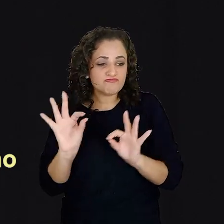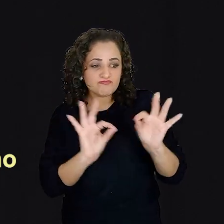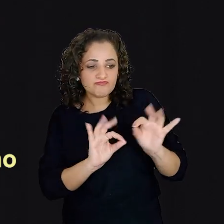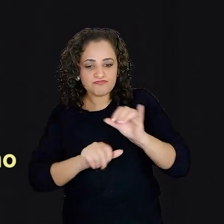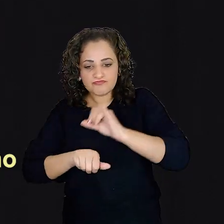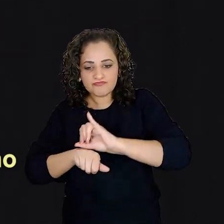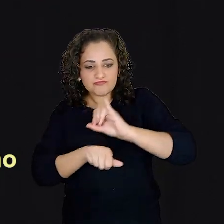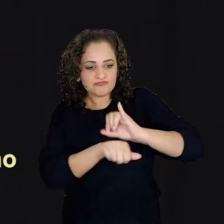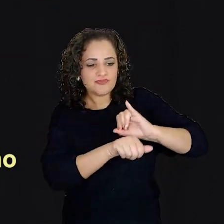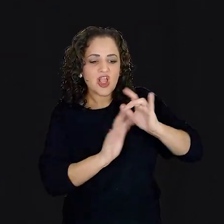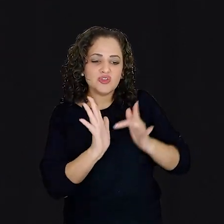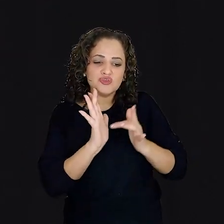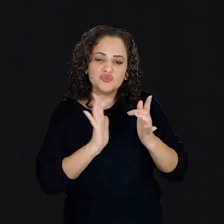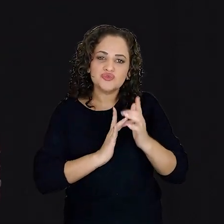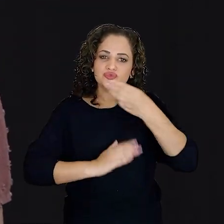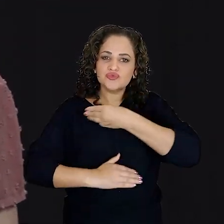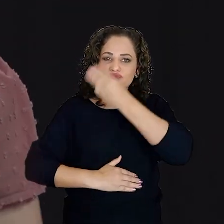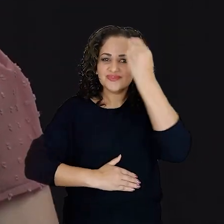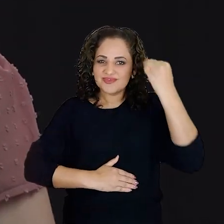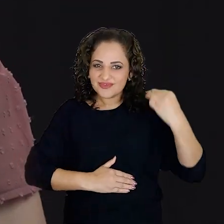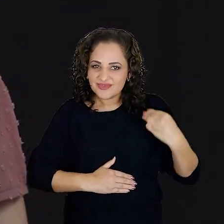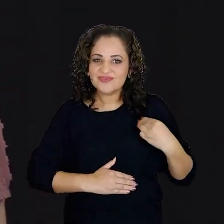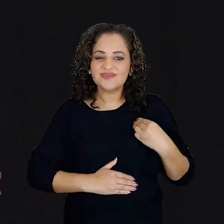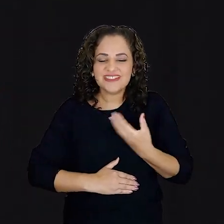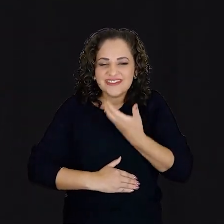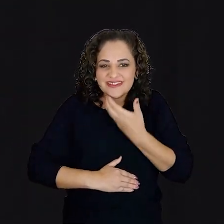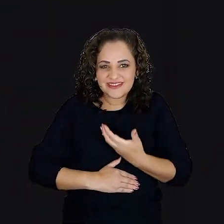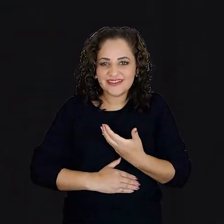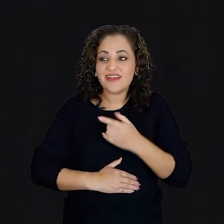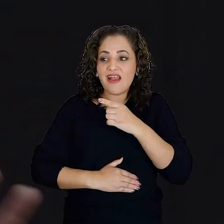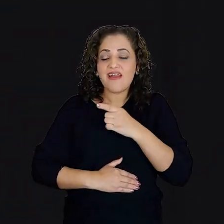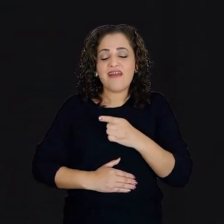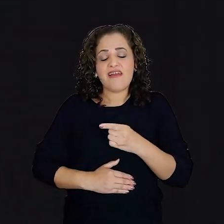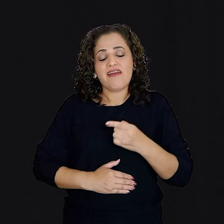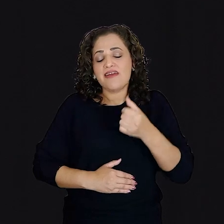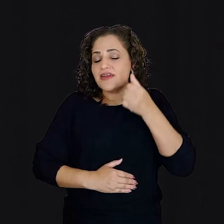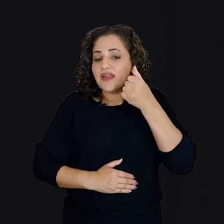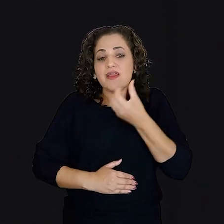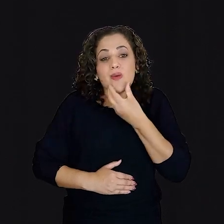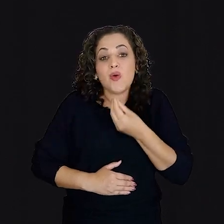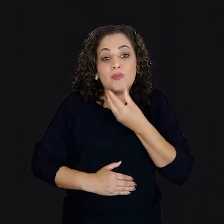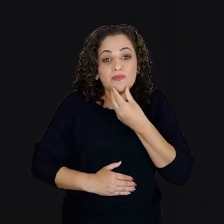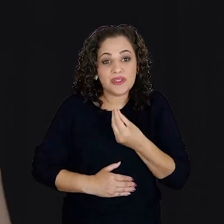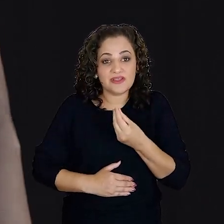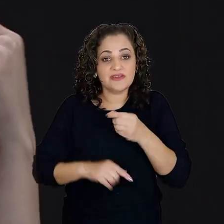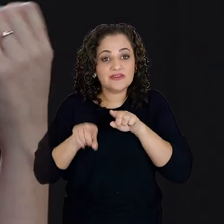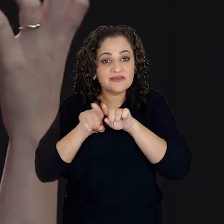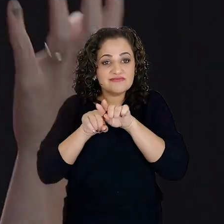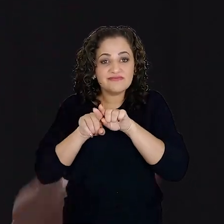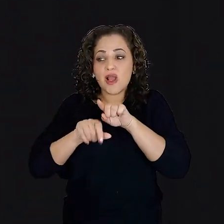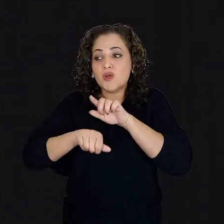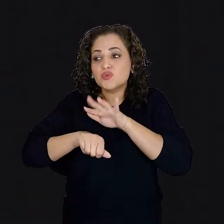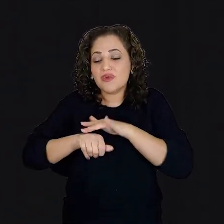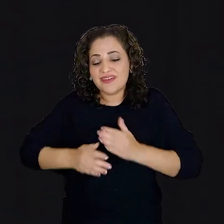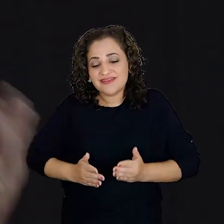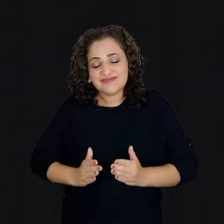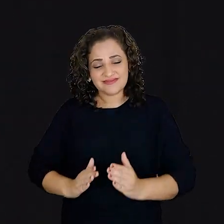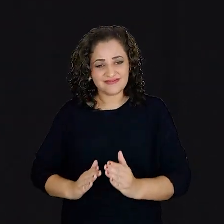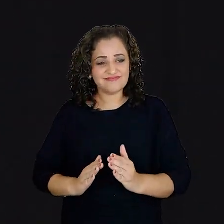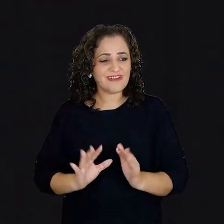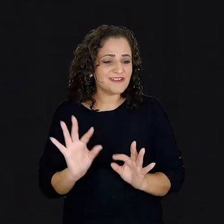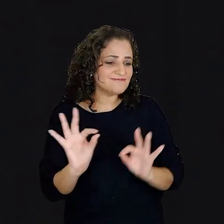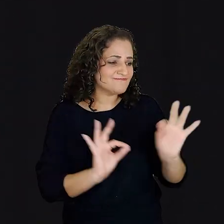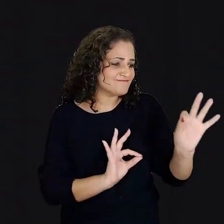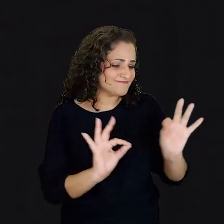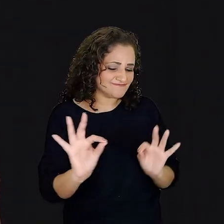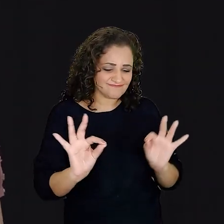de ter um irmãozinho e ele estava muito doentinho. Então, Chiquinha estava lá montando o presépio e fazendo uma promessa